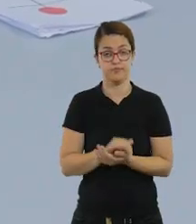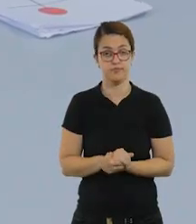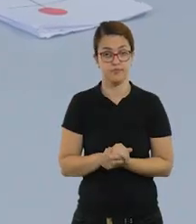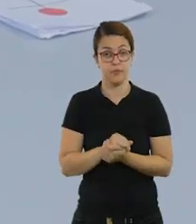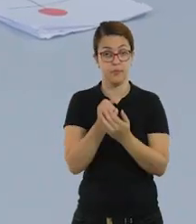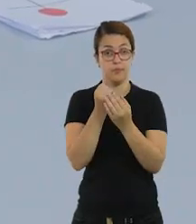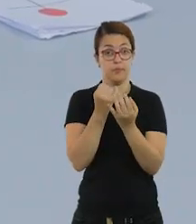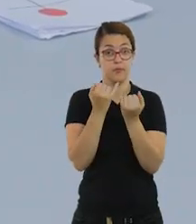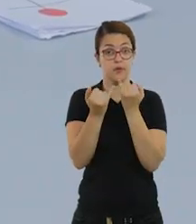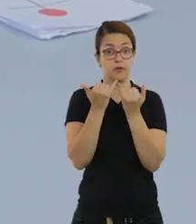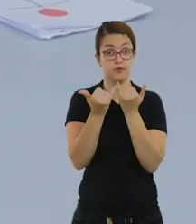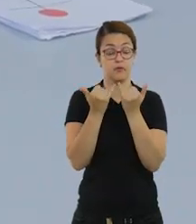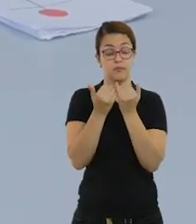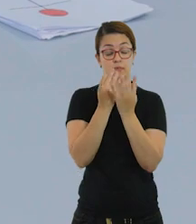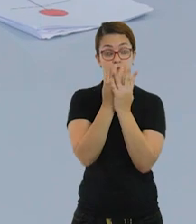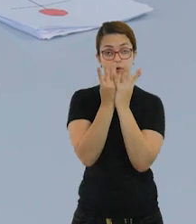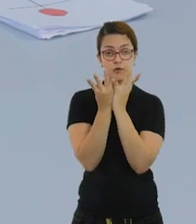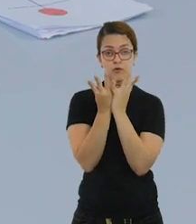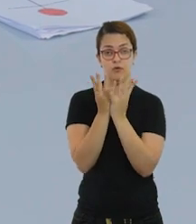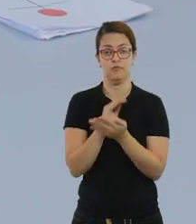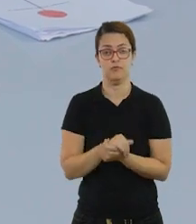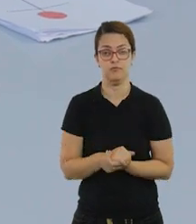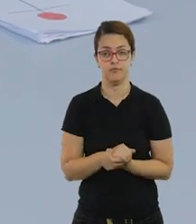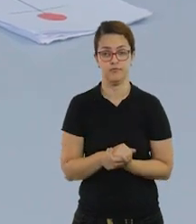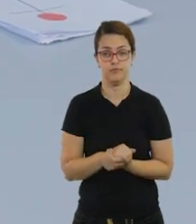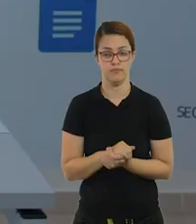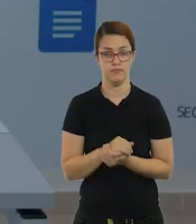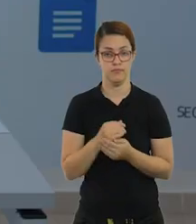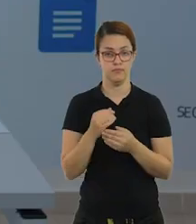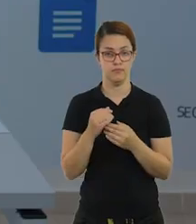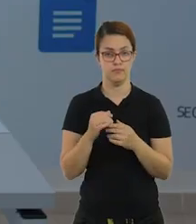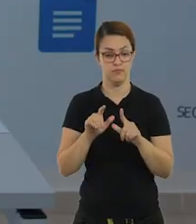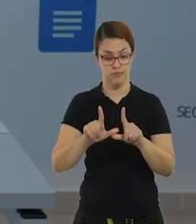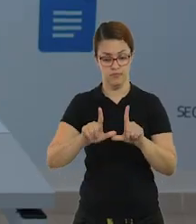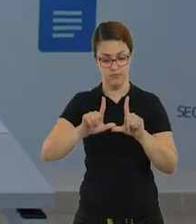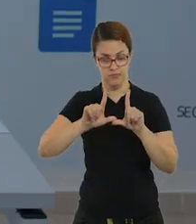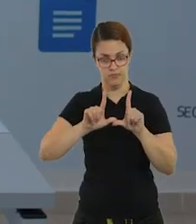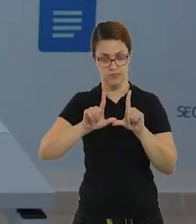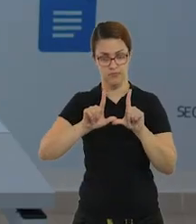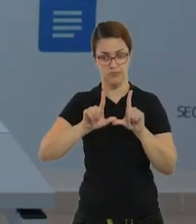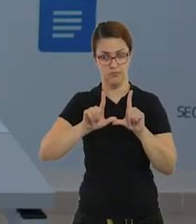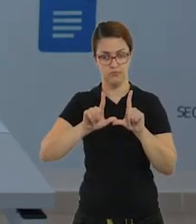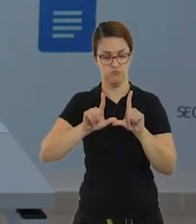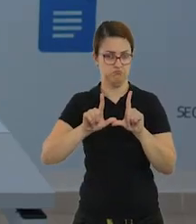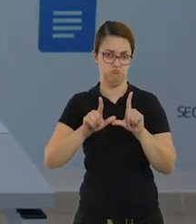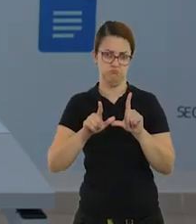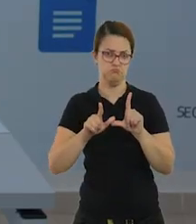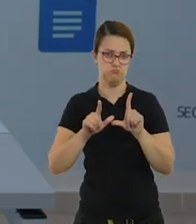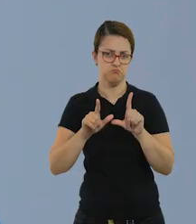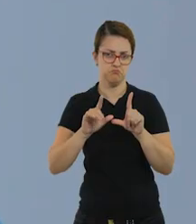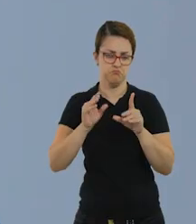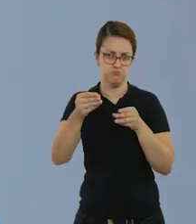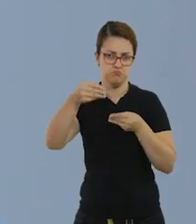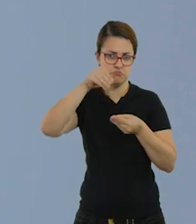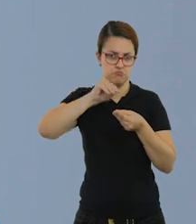vez, dobra ao meio. Ela vai ficar do tamanho de uma carta, você pode dobrar mais uma vez se preferir, para economizar